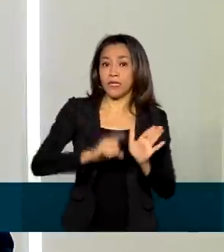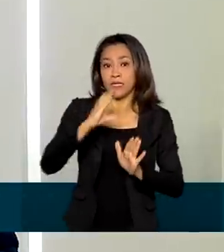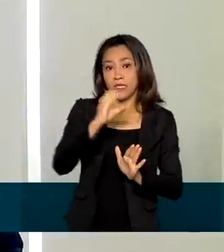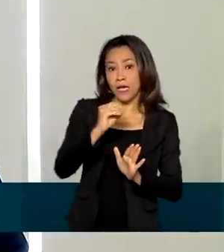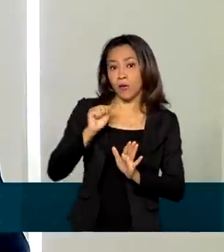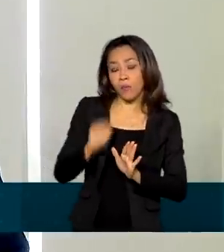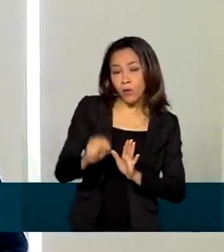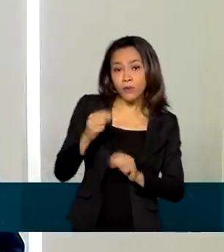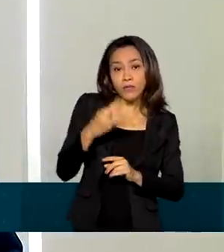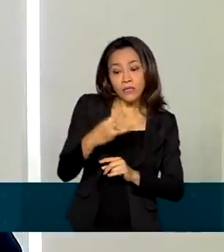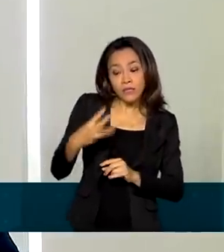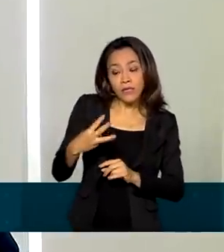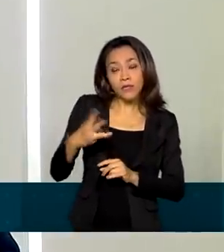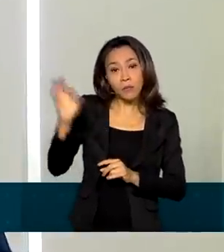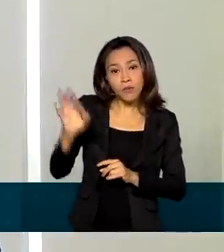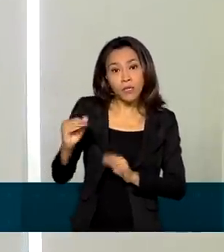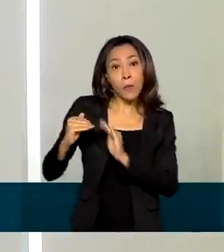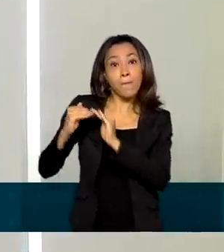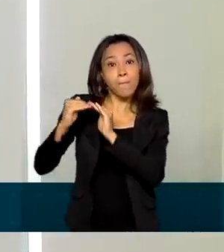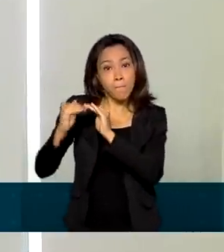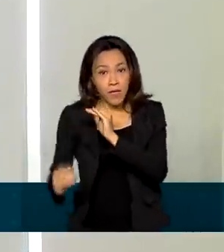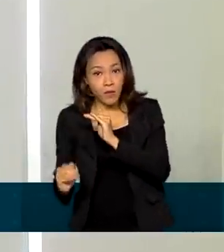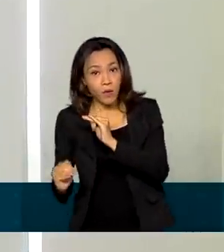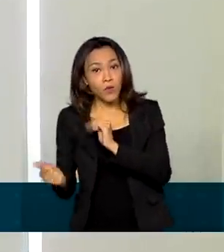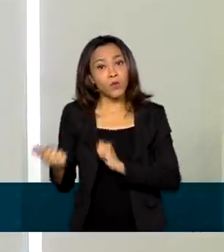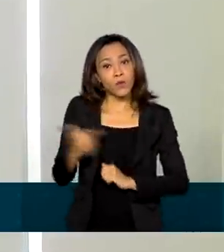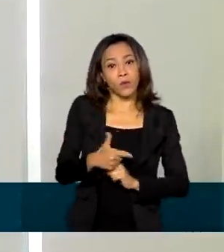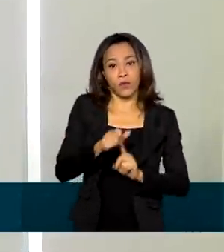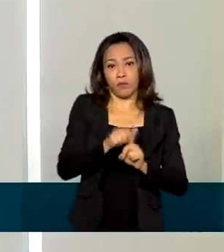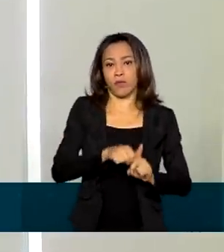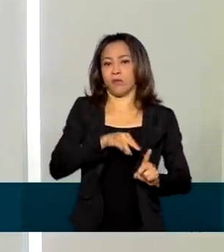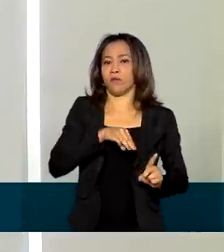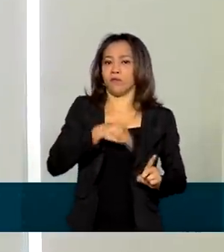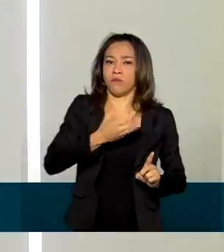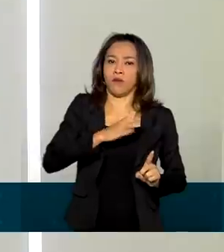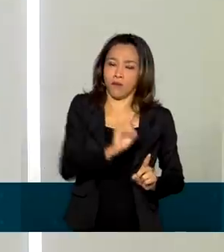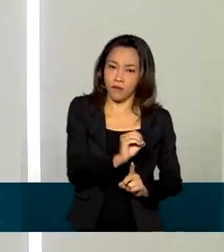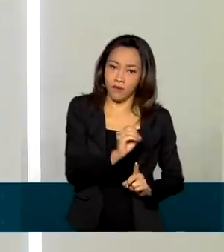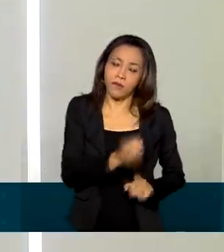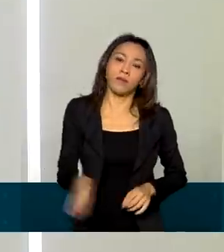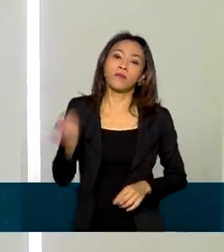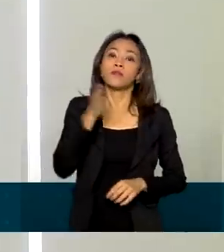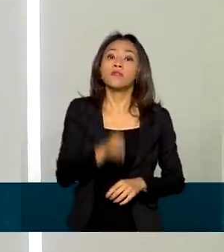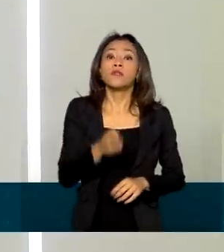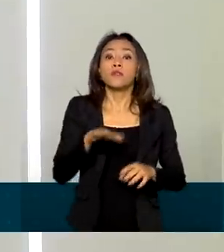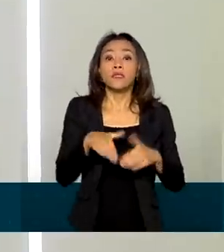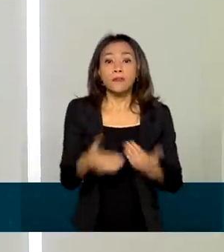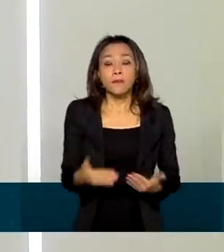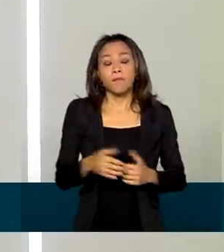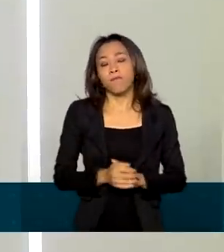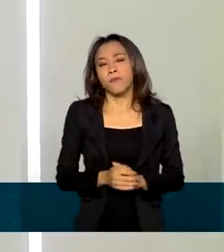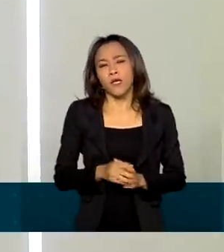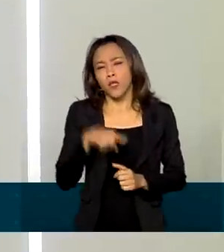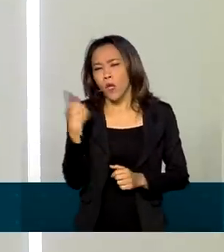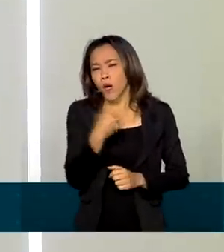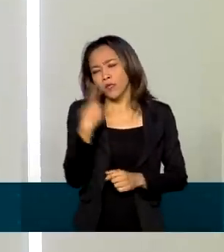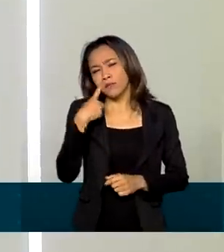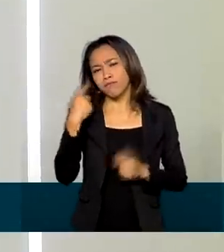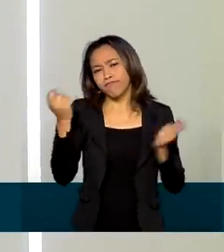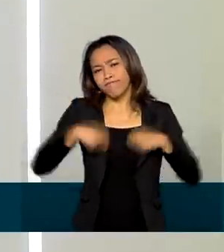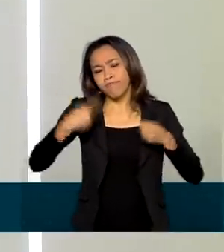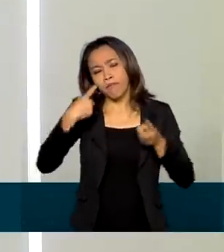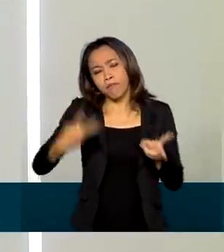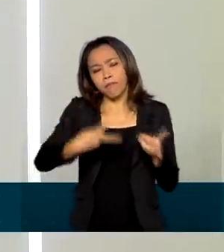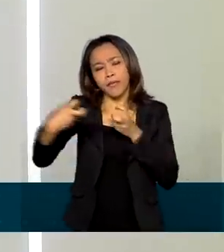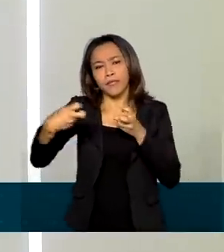,33% menor do que a de março. No entanto, um ponto para se observar, para chamar a